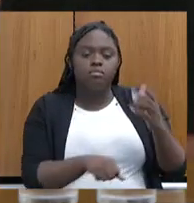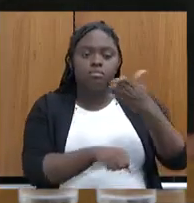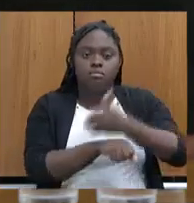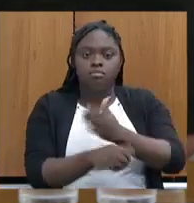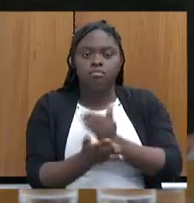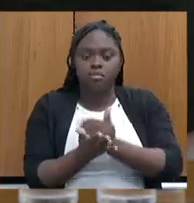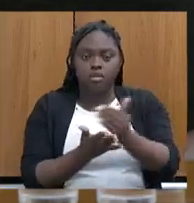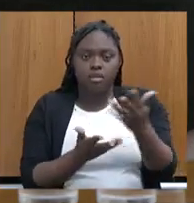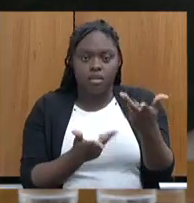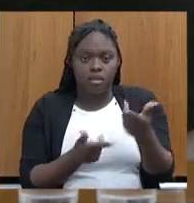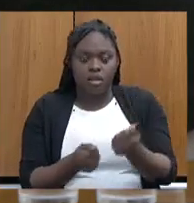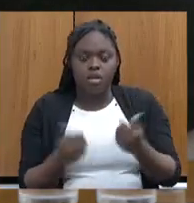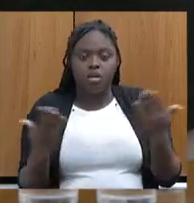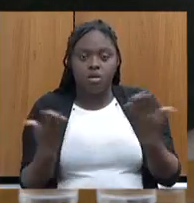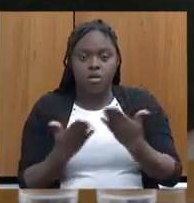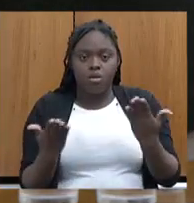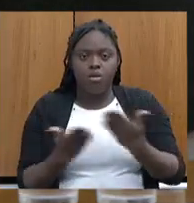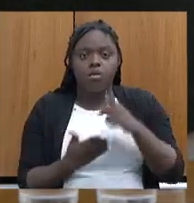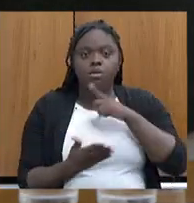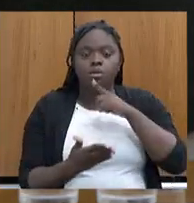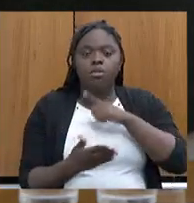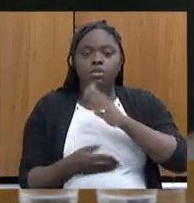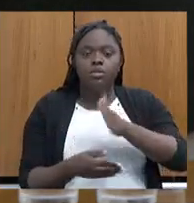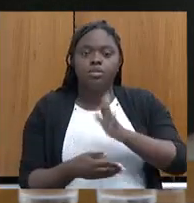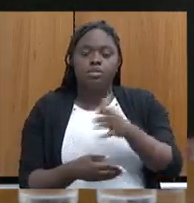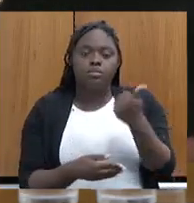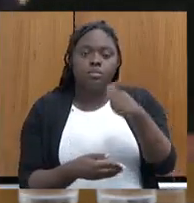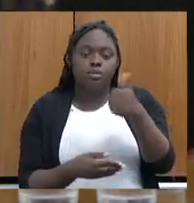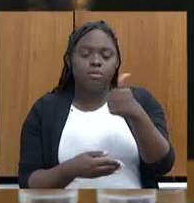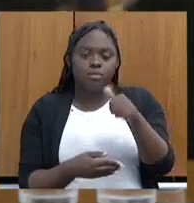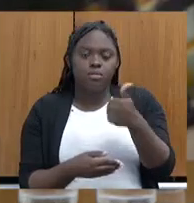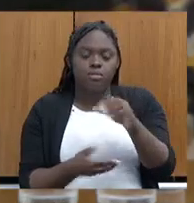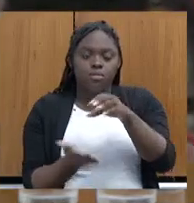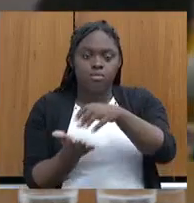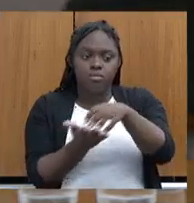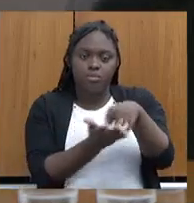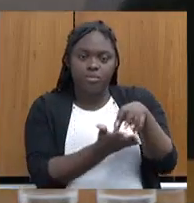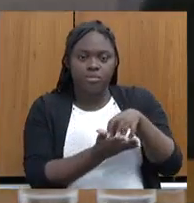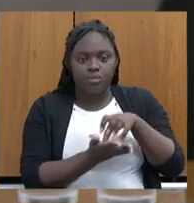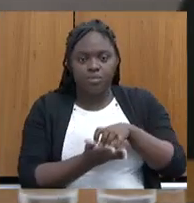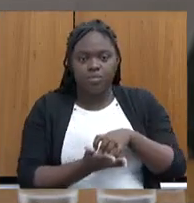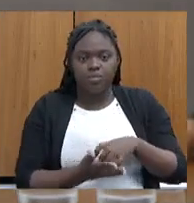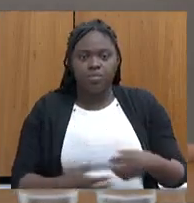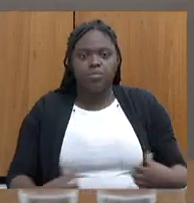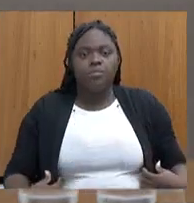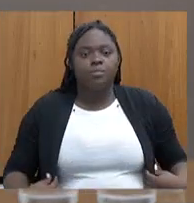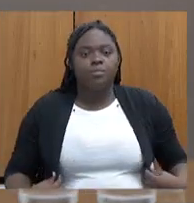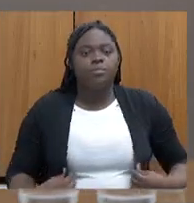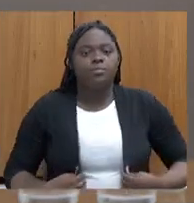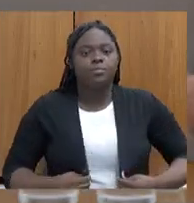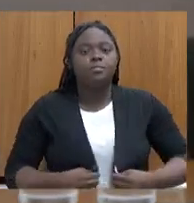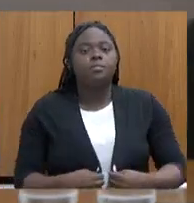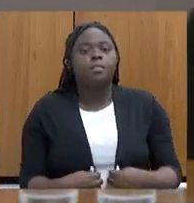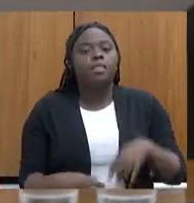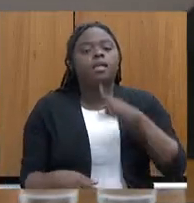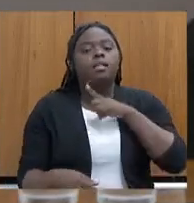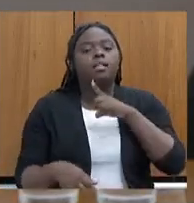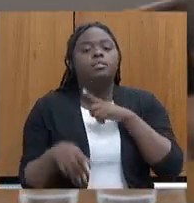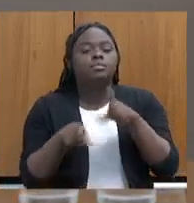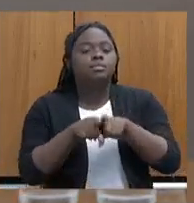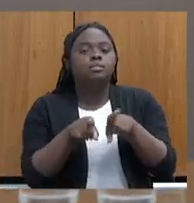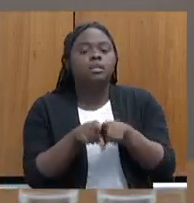Hoje nós já temos 11 unidades em processo de trâmite. Por favor. Temos as feiras,